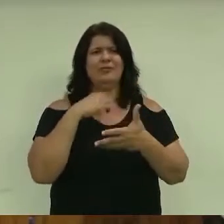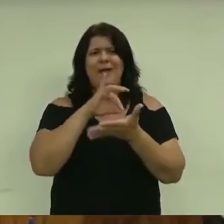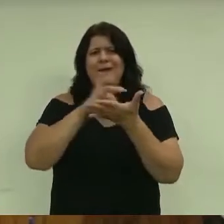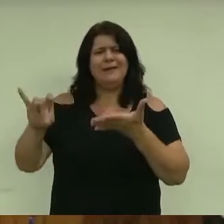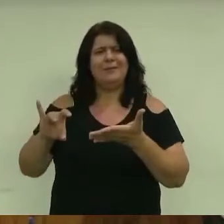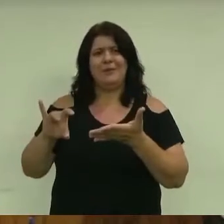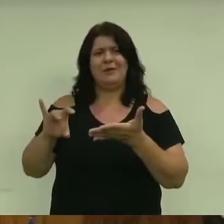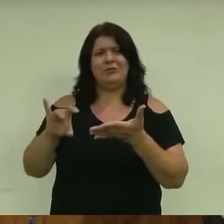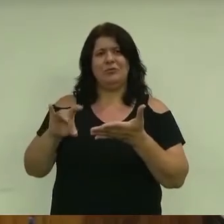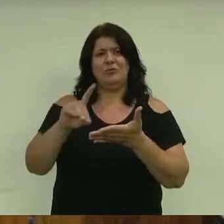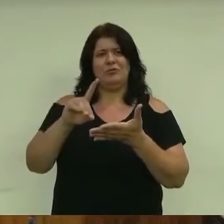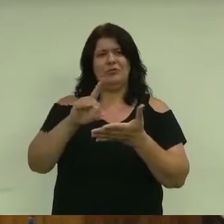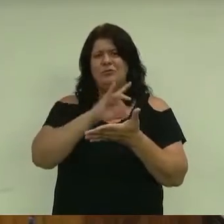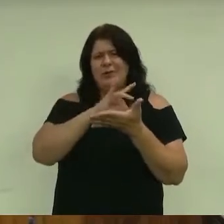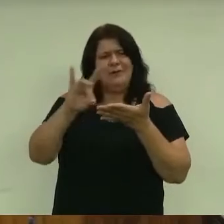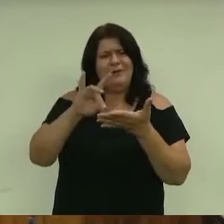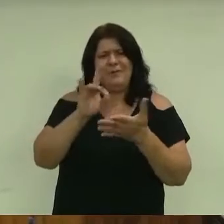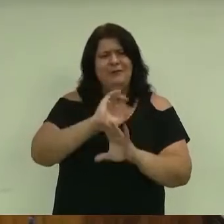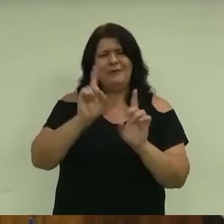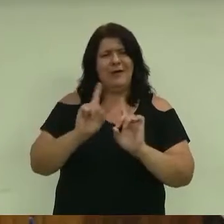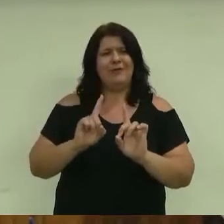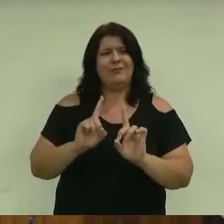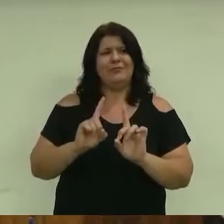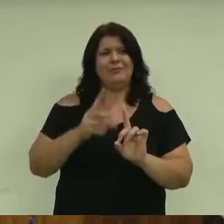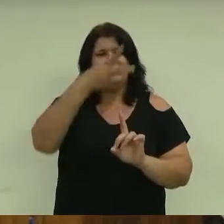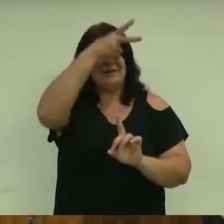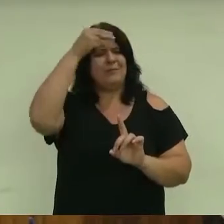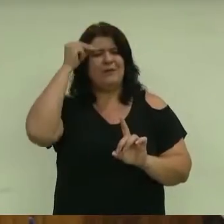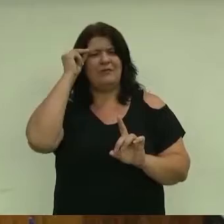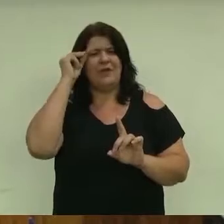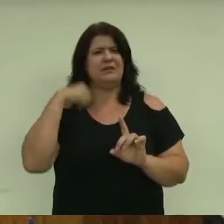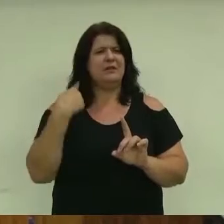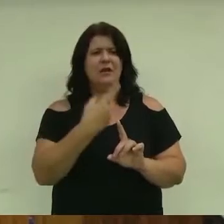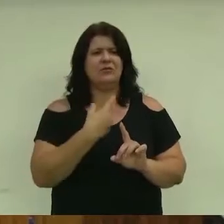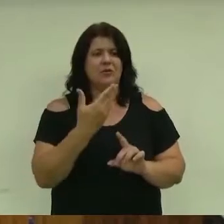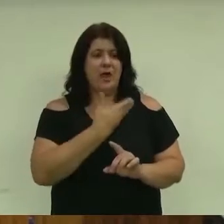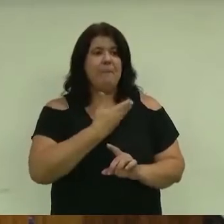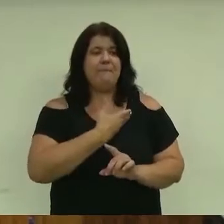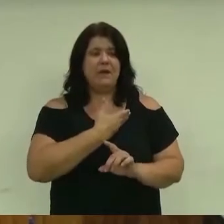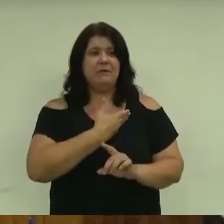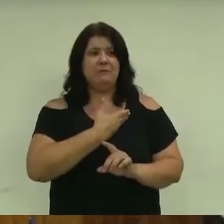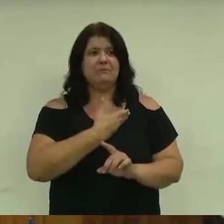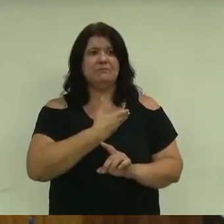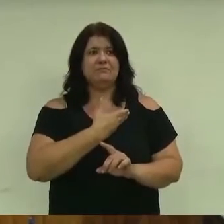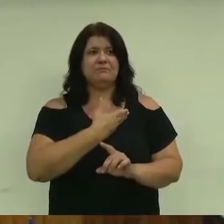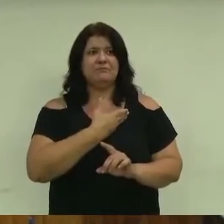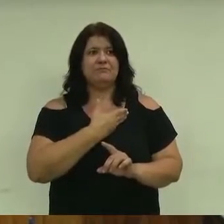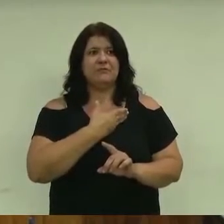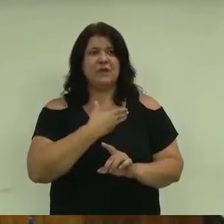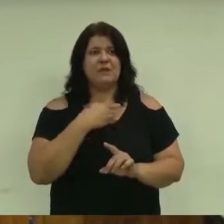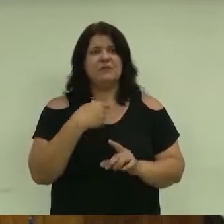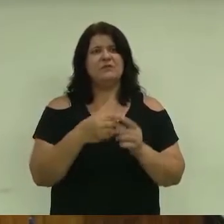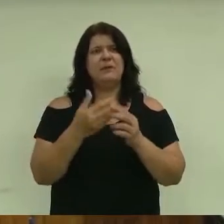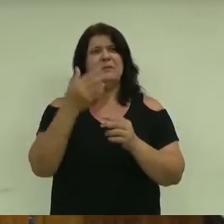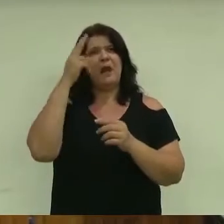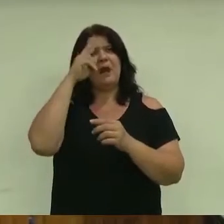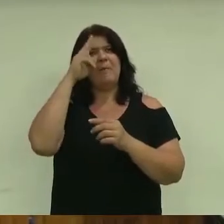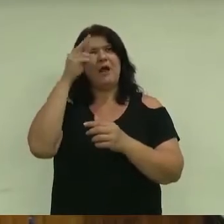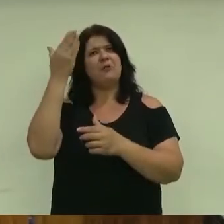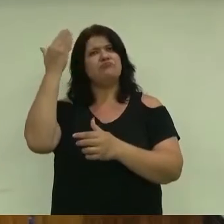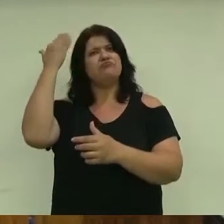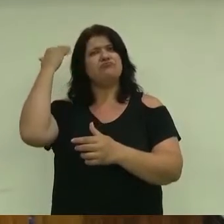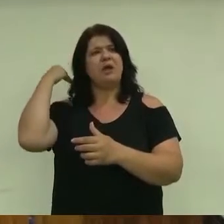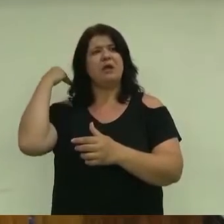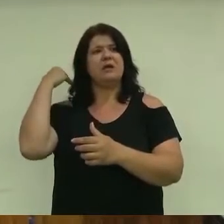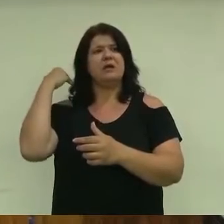do governo, não nos torna inimigo da prefeita. Se vocês fizeram uma retrospectiva, e eu tenho